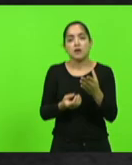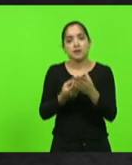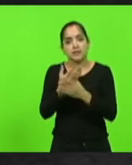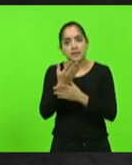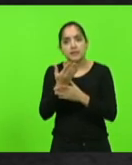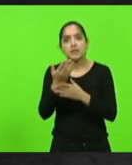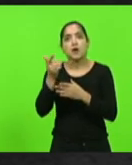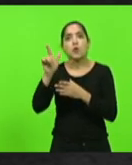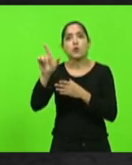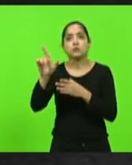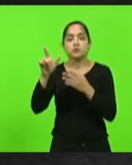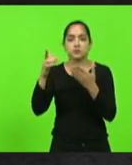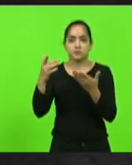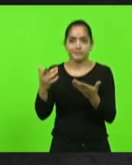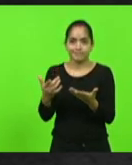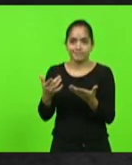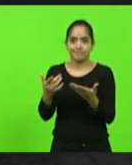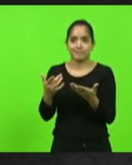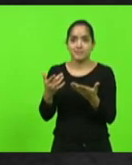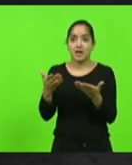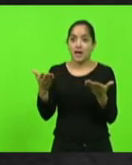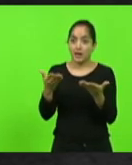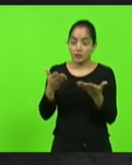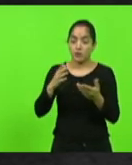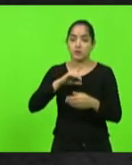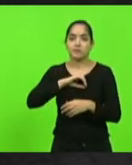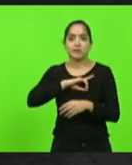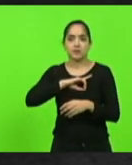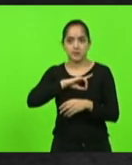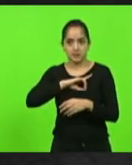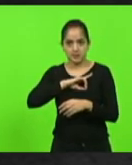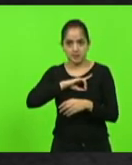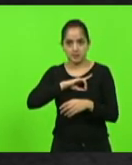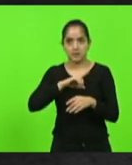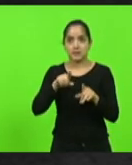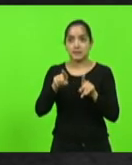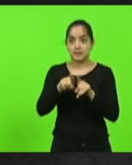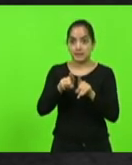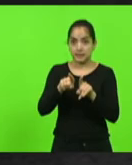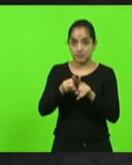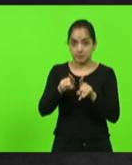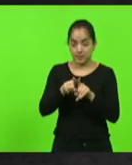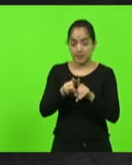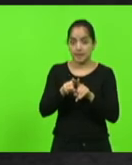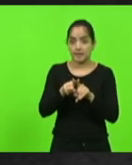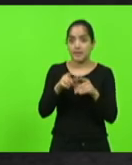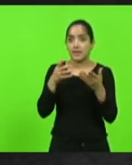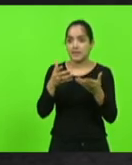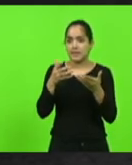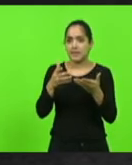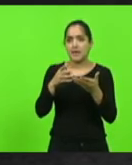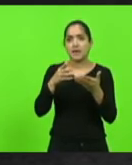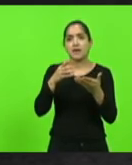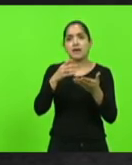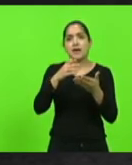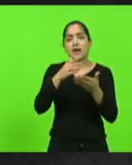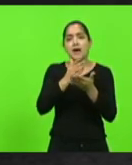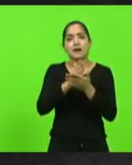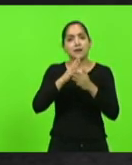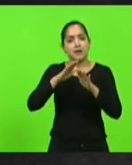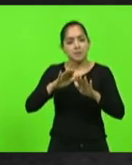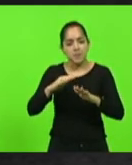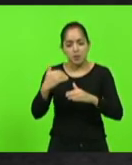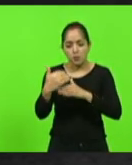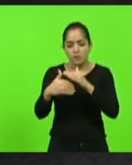foro especial agora para delegados. O deputado, Arthur Maia, também quer eliminar os avanços da